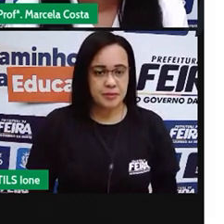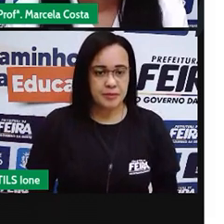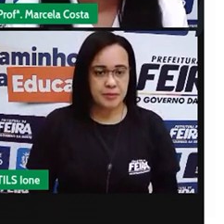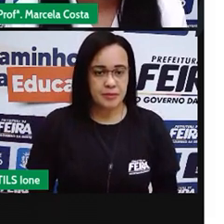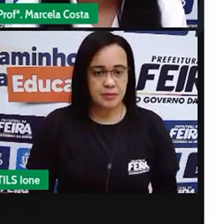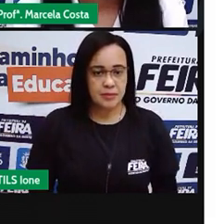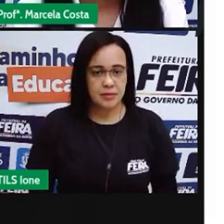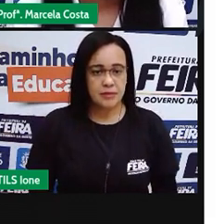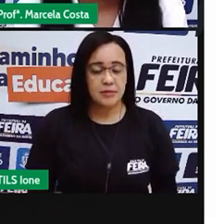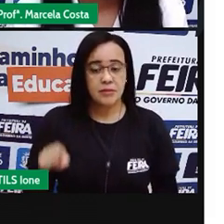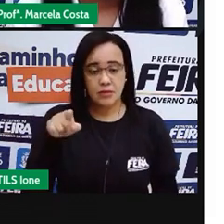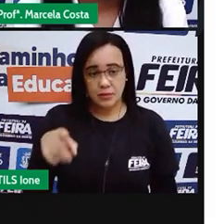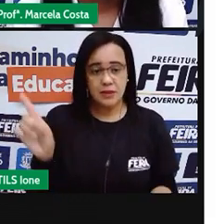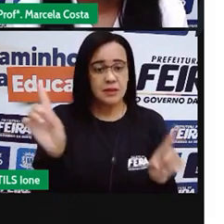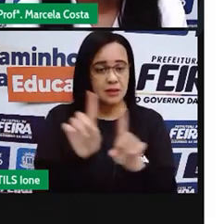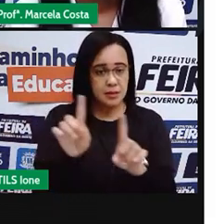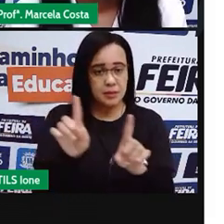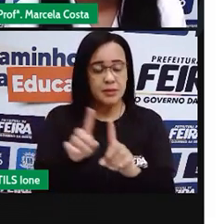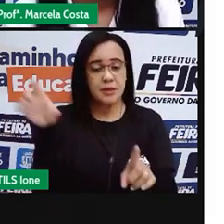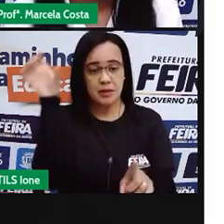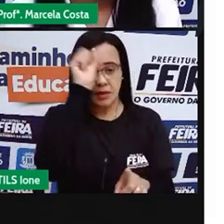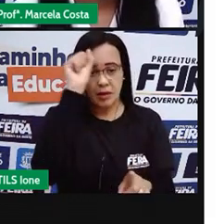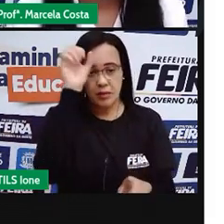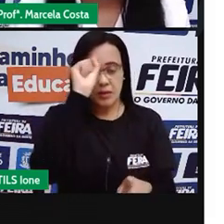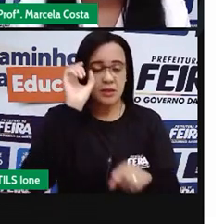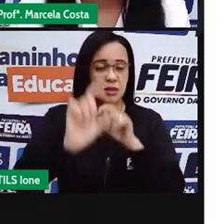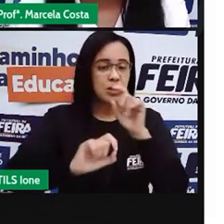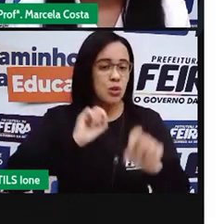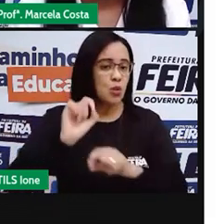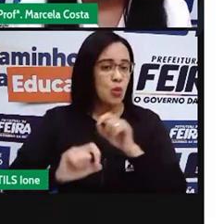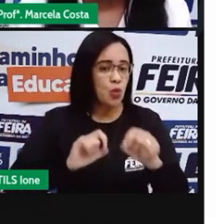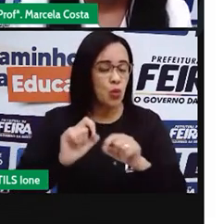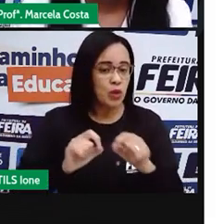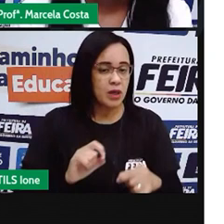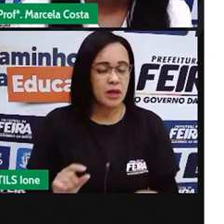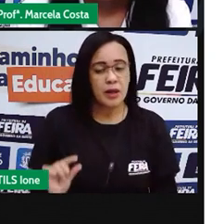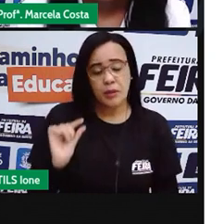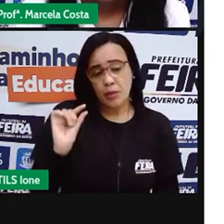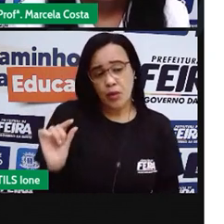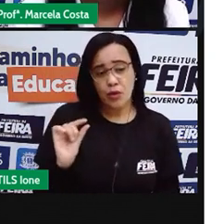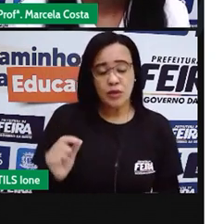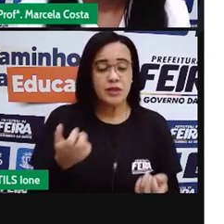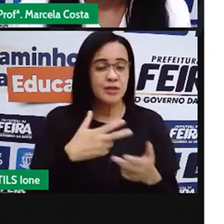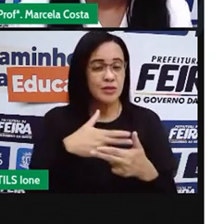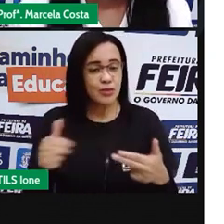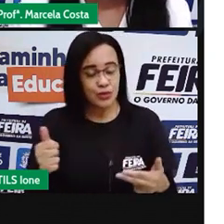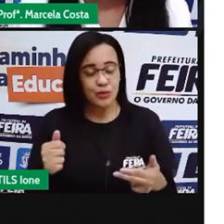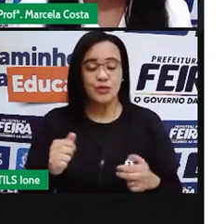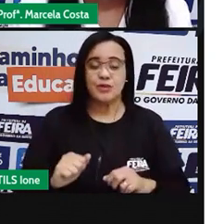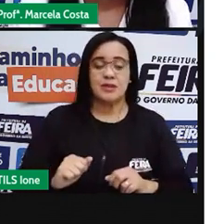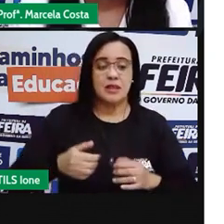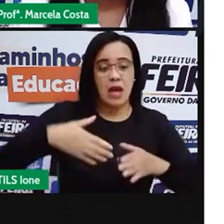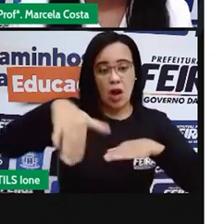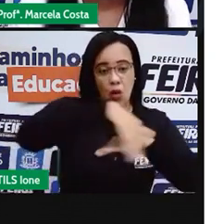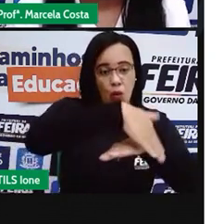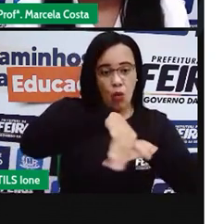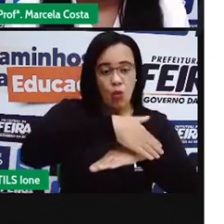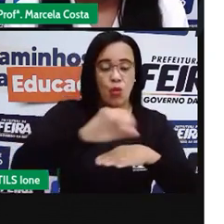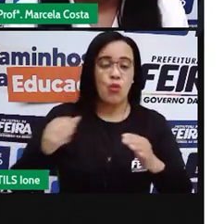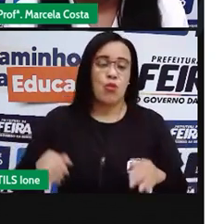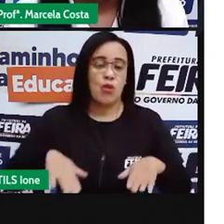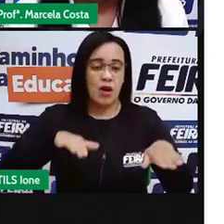Você vai aprender um pouco sobre as avenidas, sobre